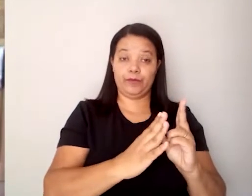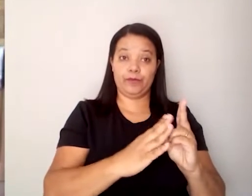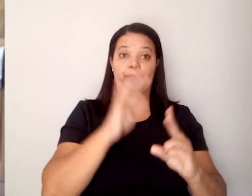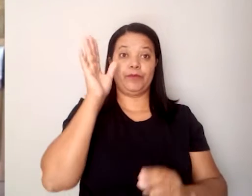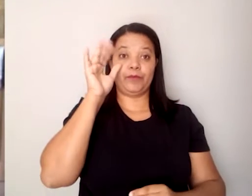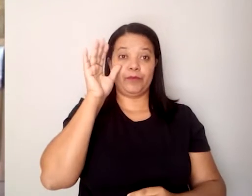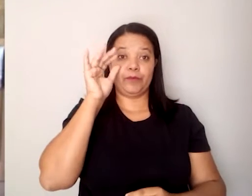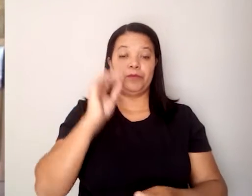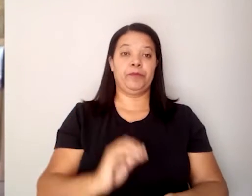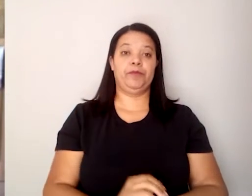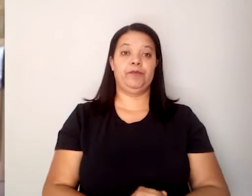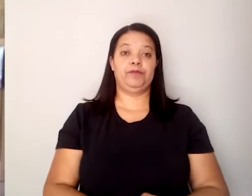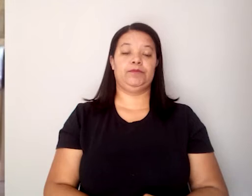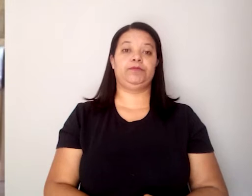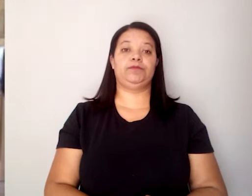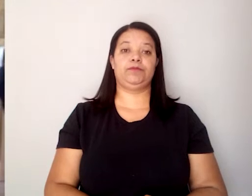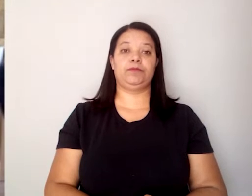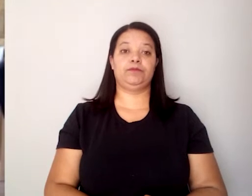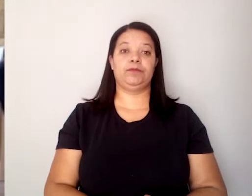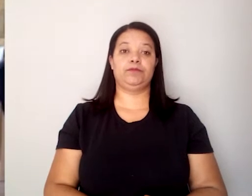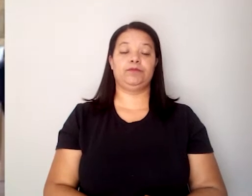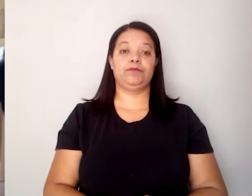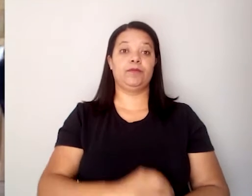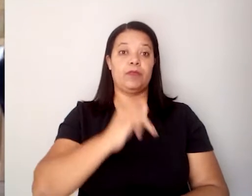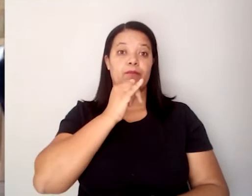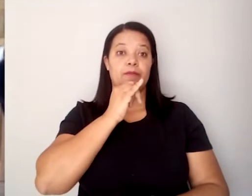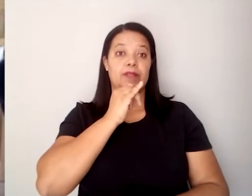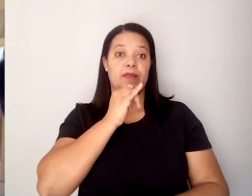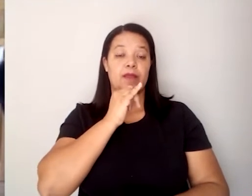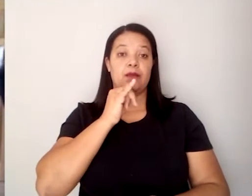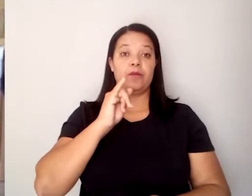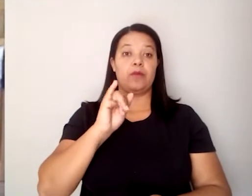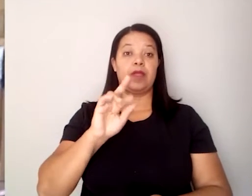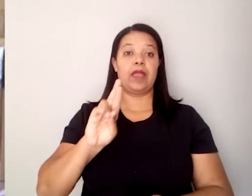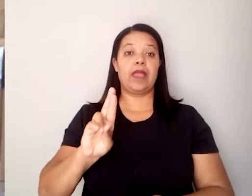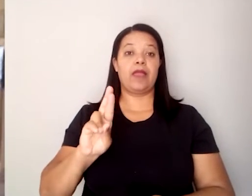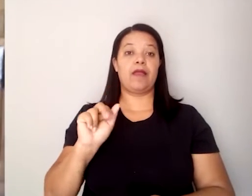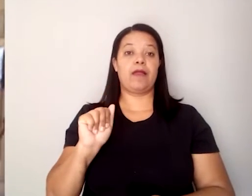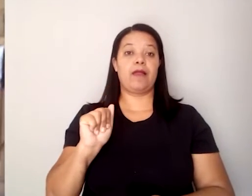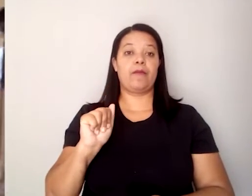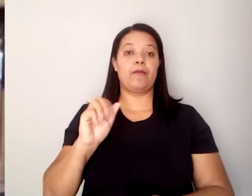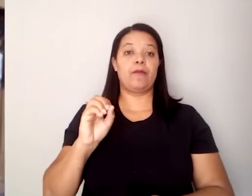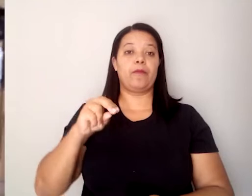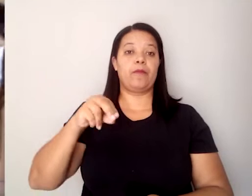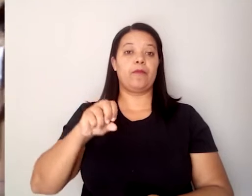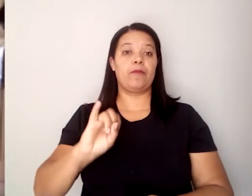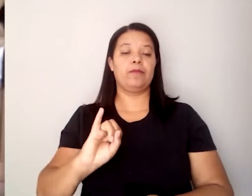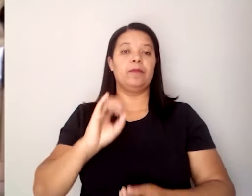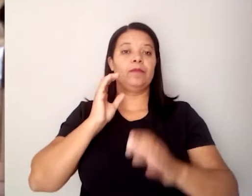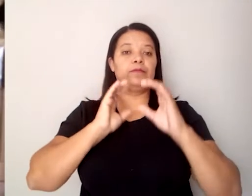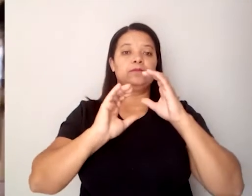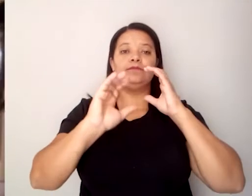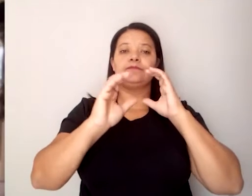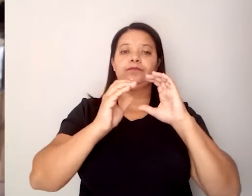pude ouvir, por exemplo, Raoni cantar horas